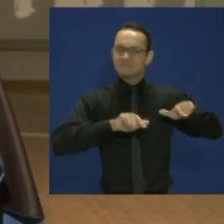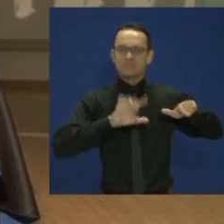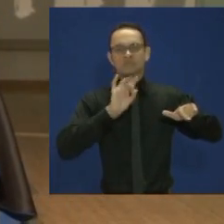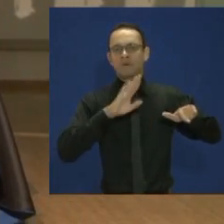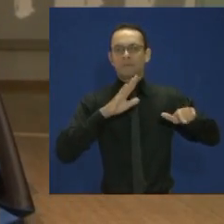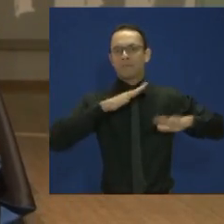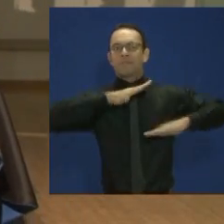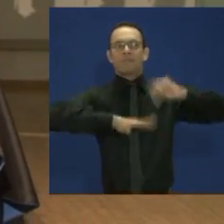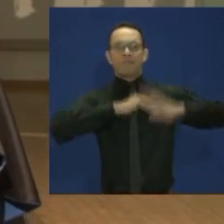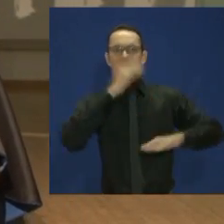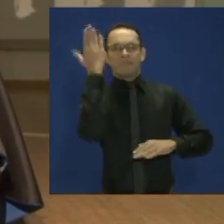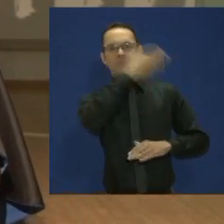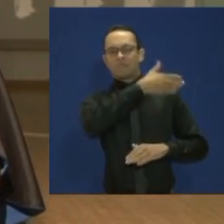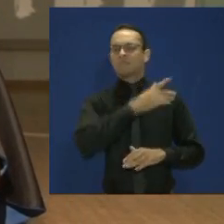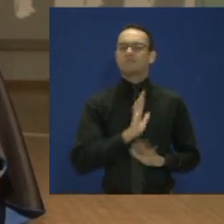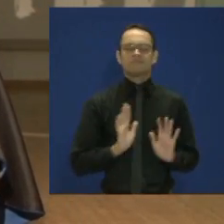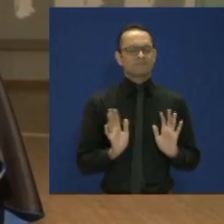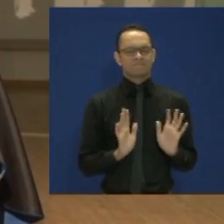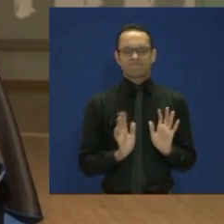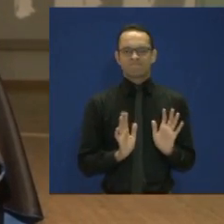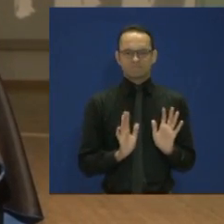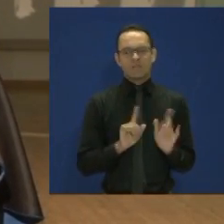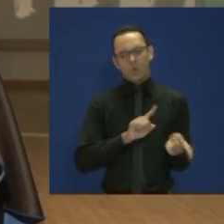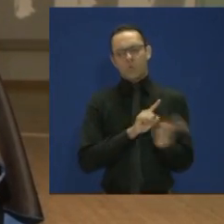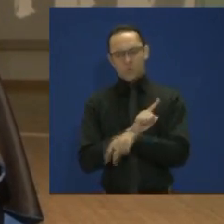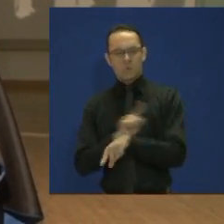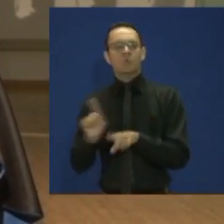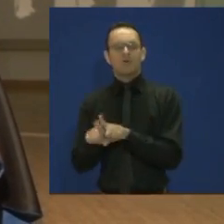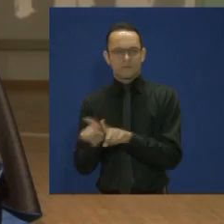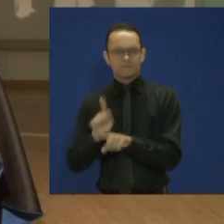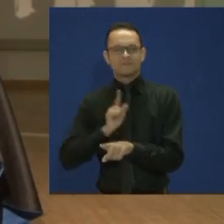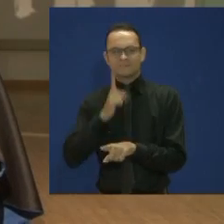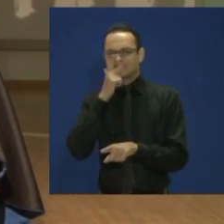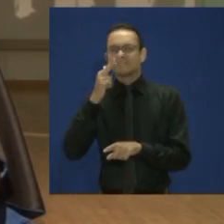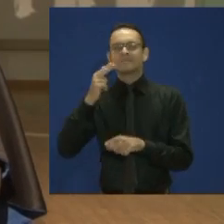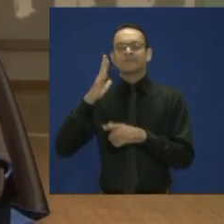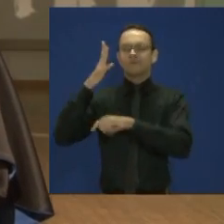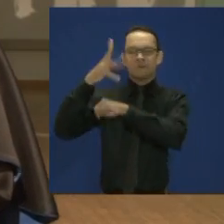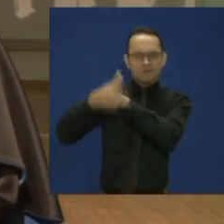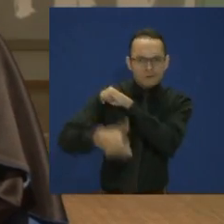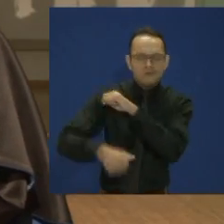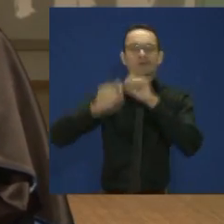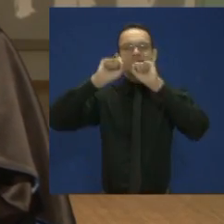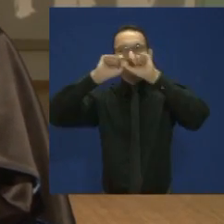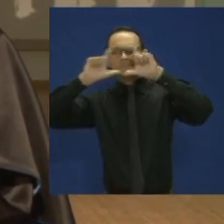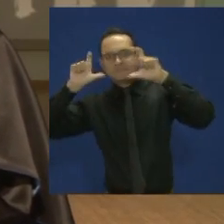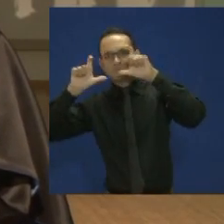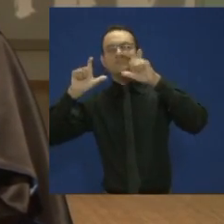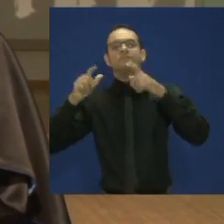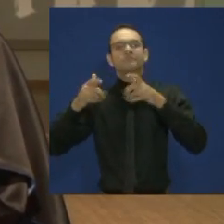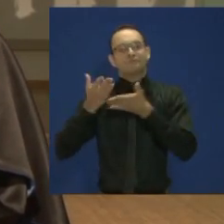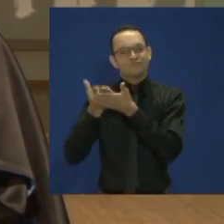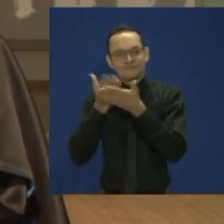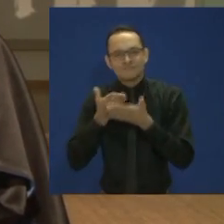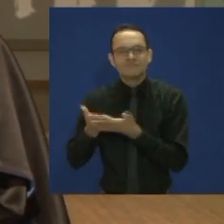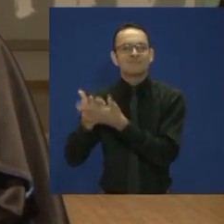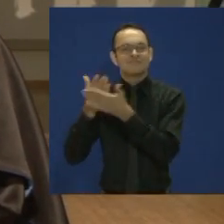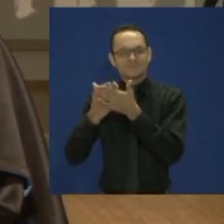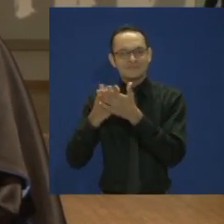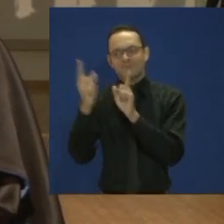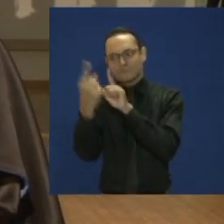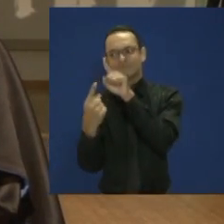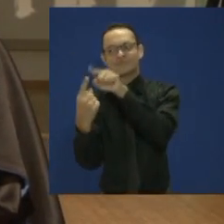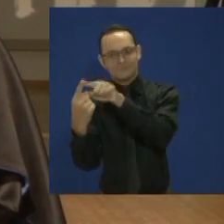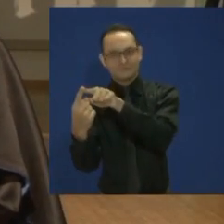Hoje, seremos coroados por várias noites mal dormidas, de muito estudo que foi cobrado por estudarmos nesta instituição,